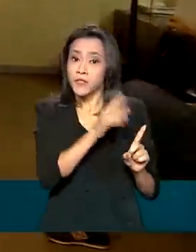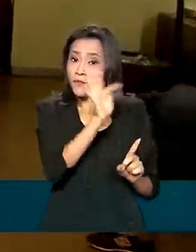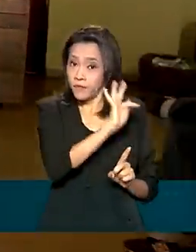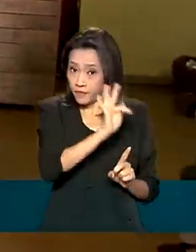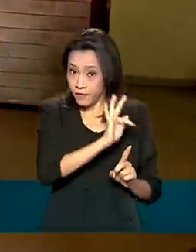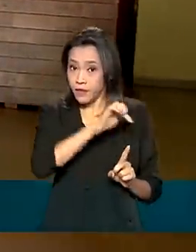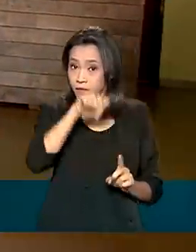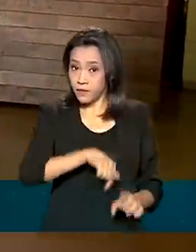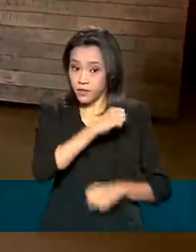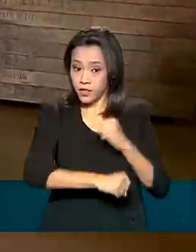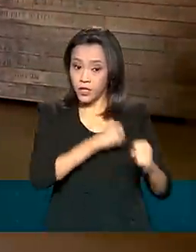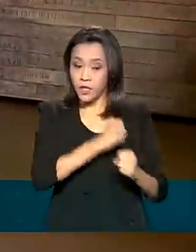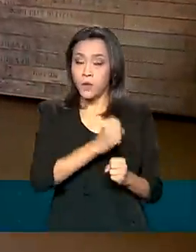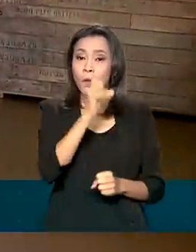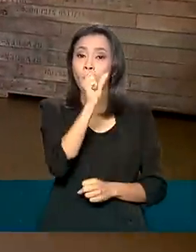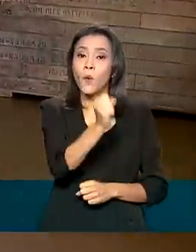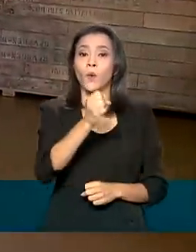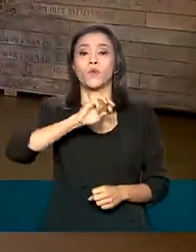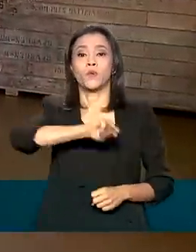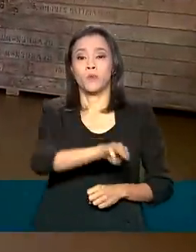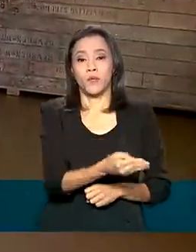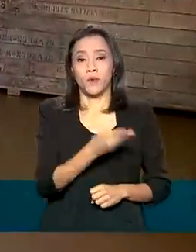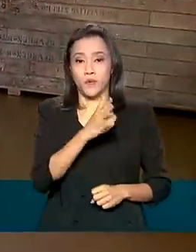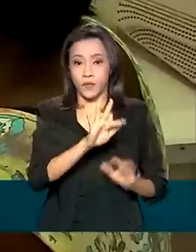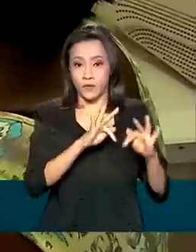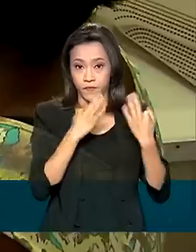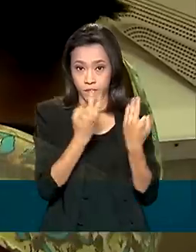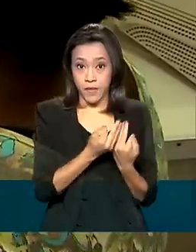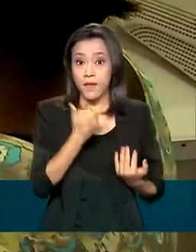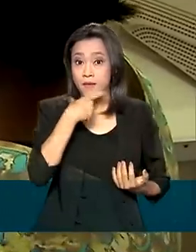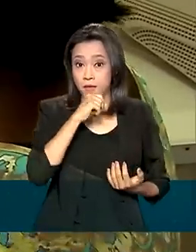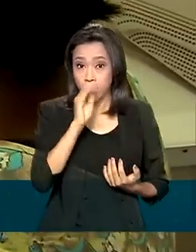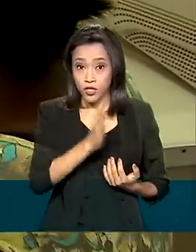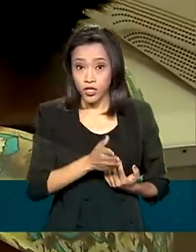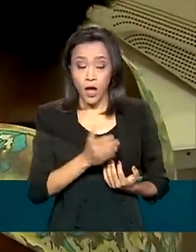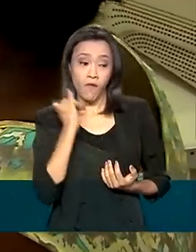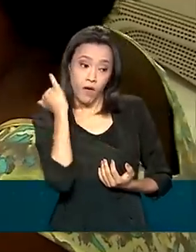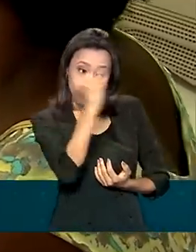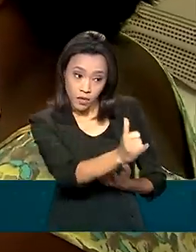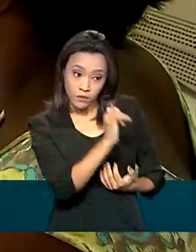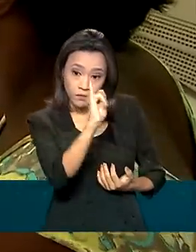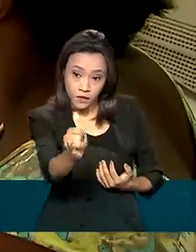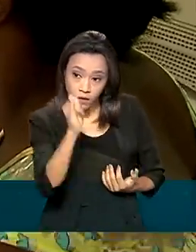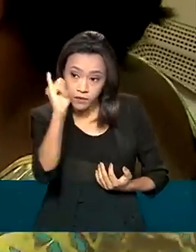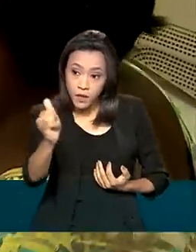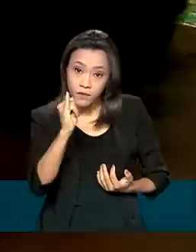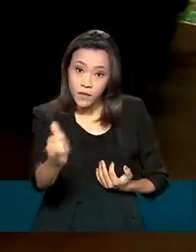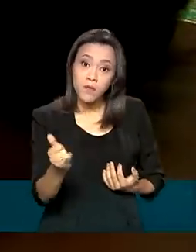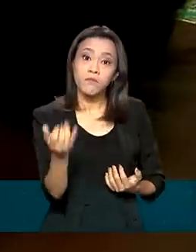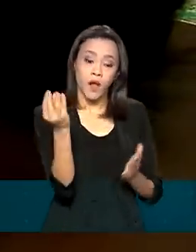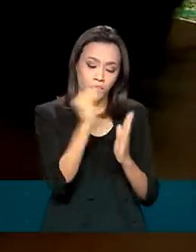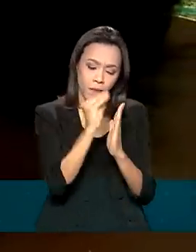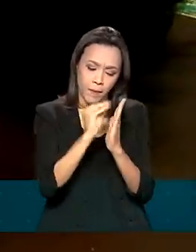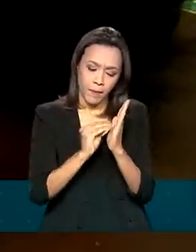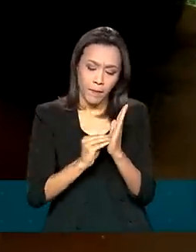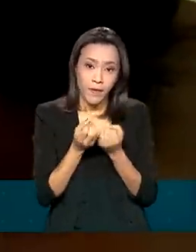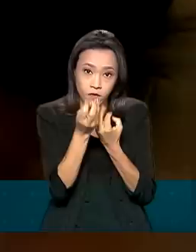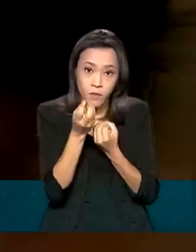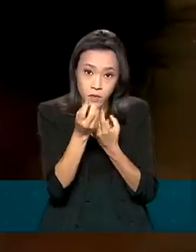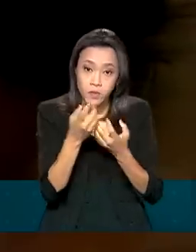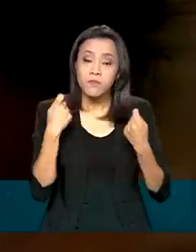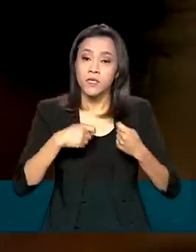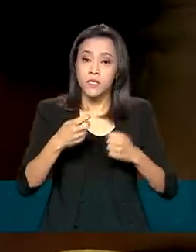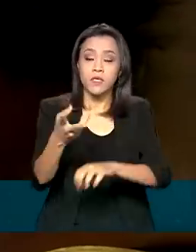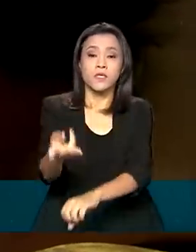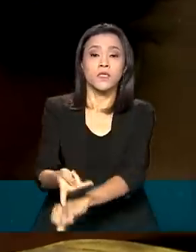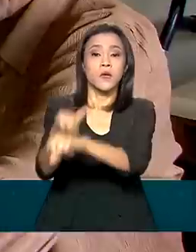cerca de 8 milhões de famílias, E quem for convocado para averiguação e revisão desses dados deve comparecer a um